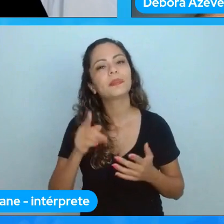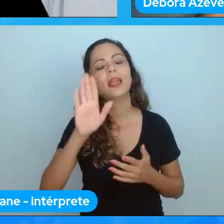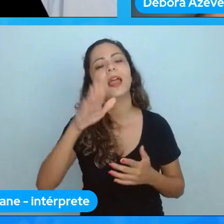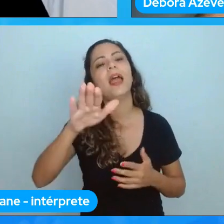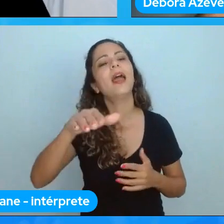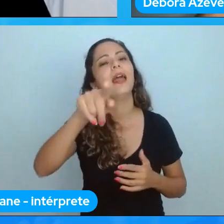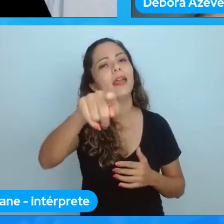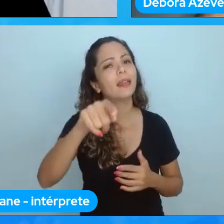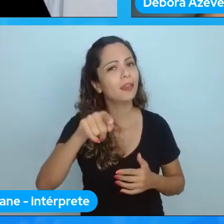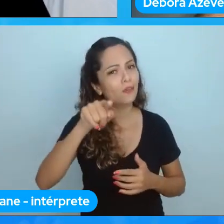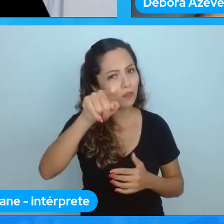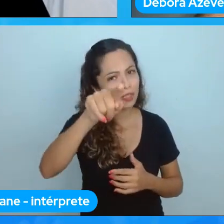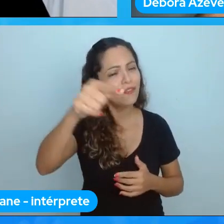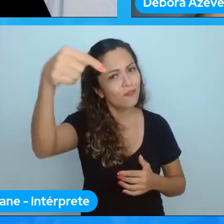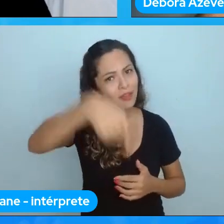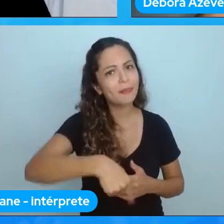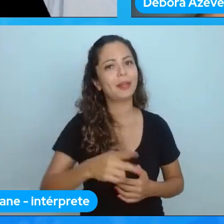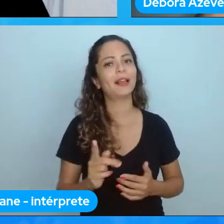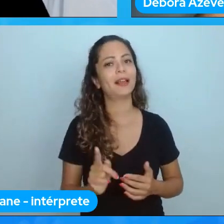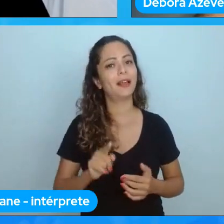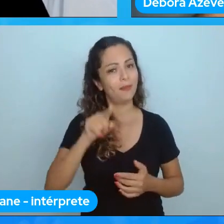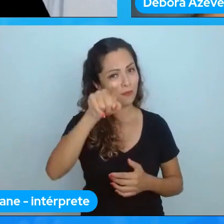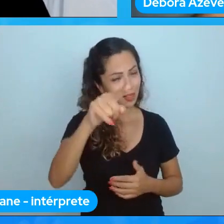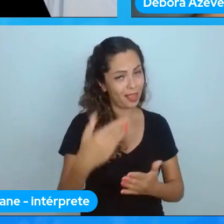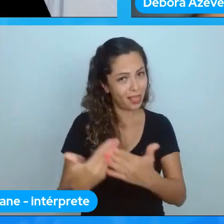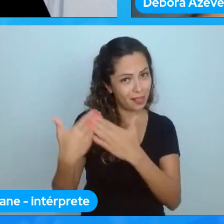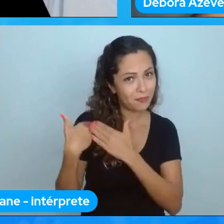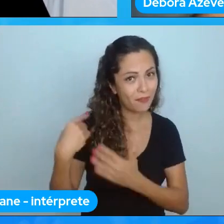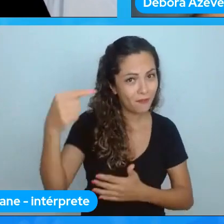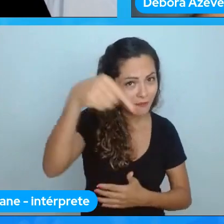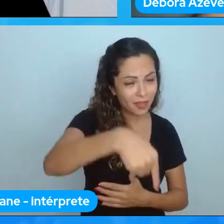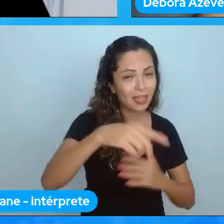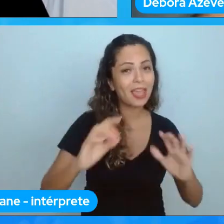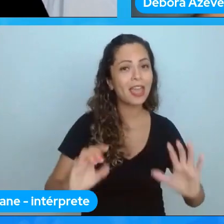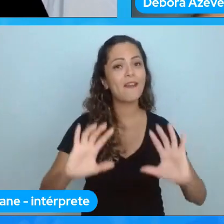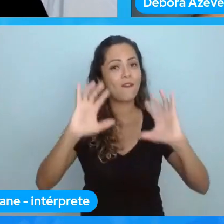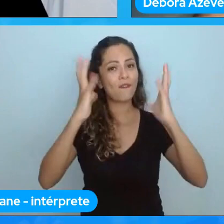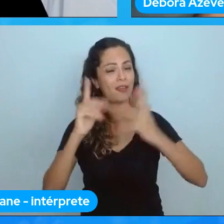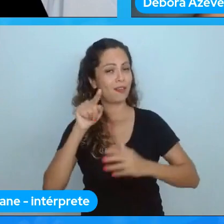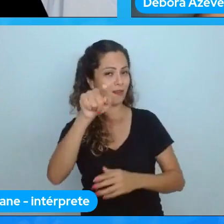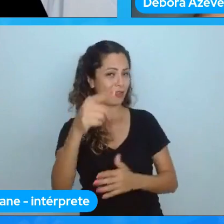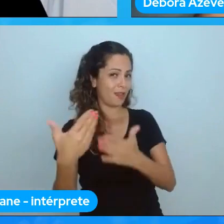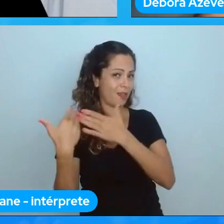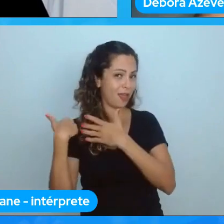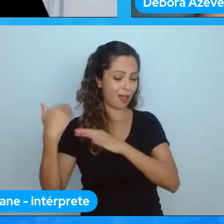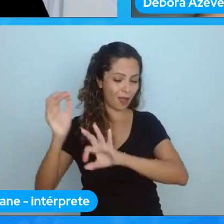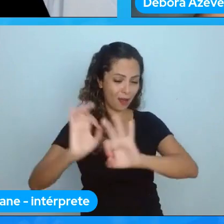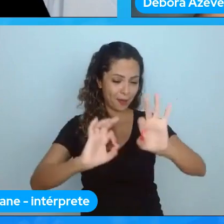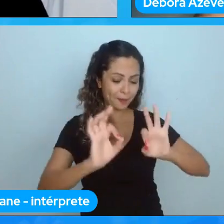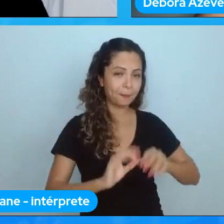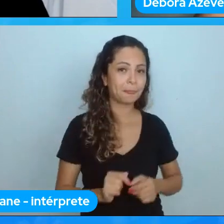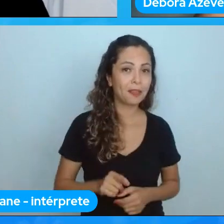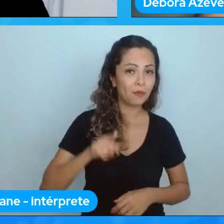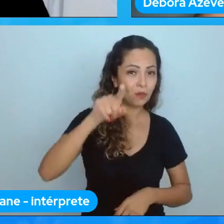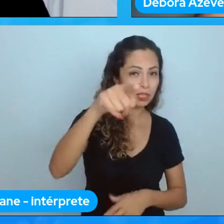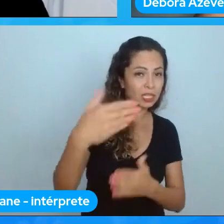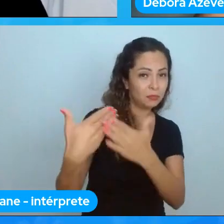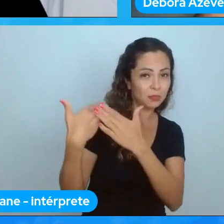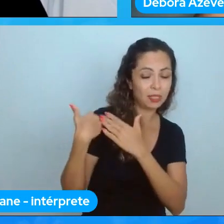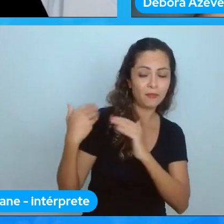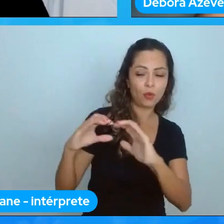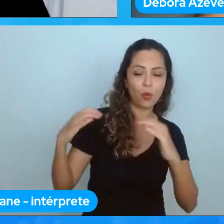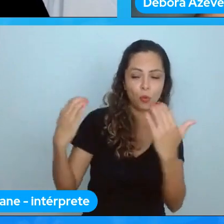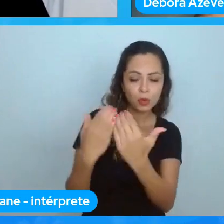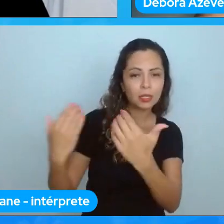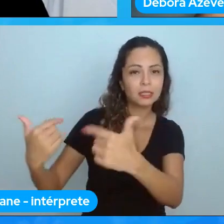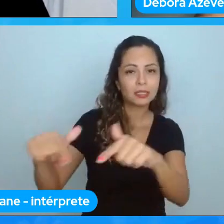você vai ser tal coisa aqui nesse evento e aí venha cá se comprometa com esse pedacinho aqui da comunidade a gente vai deixar você eu acho que delegar é uma